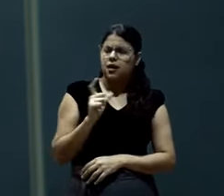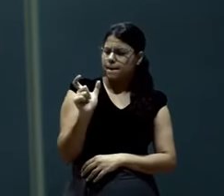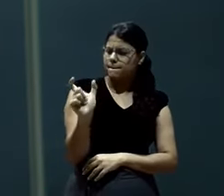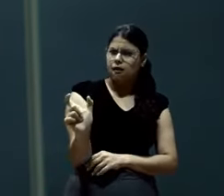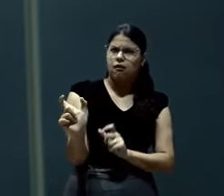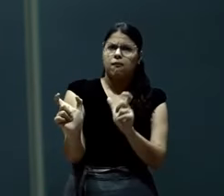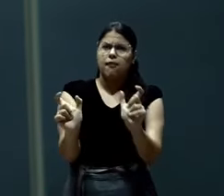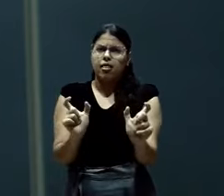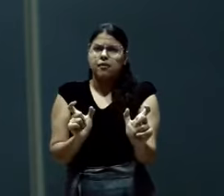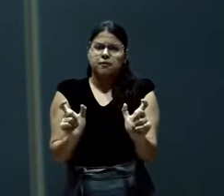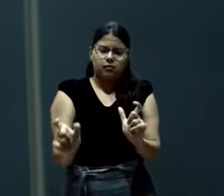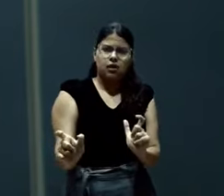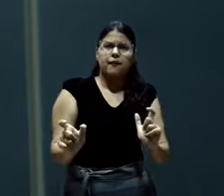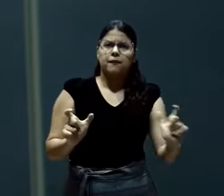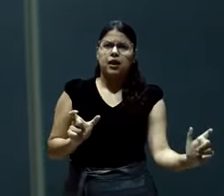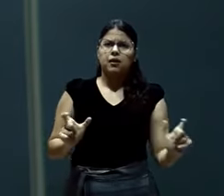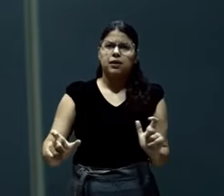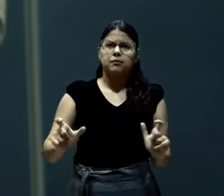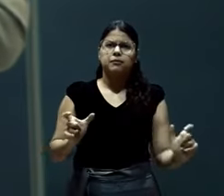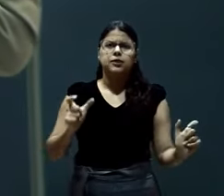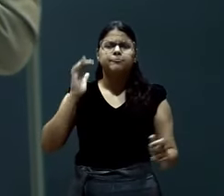Que a gente vai tentar entender.